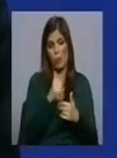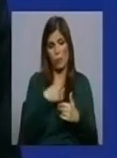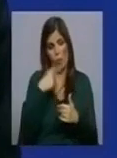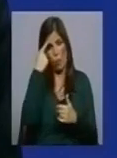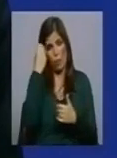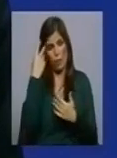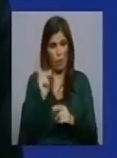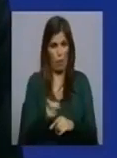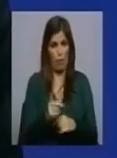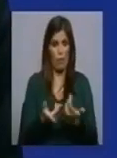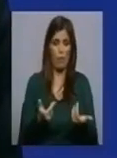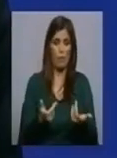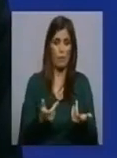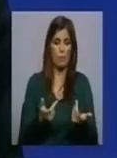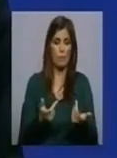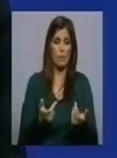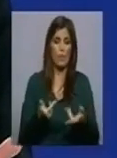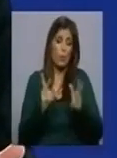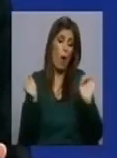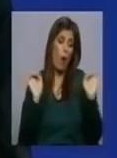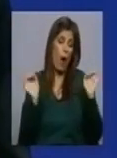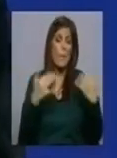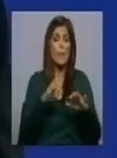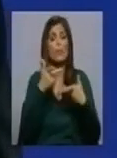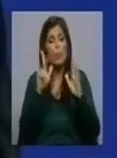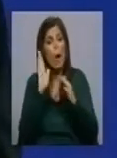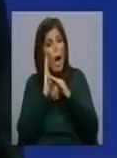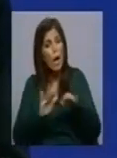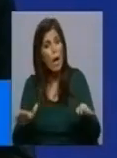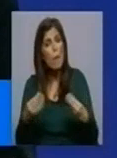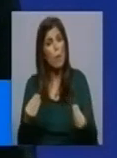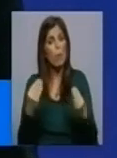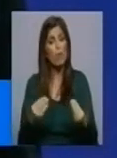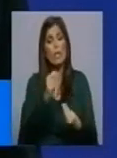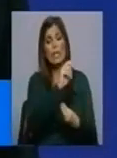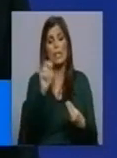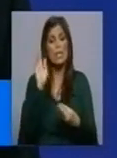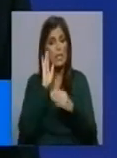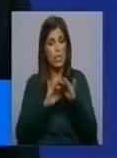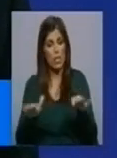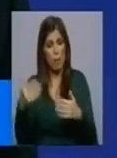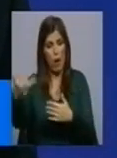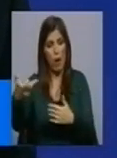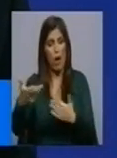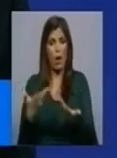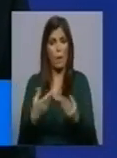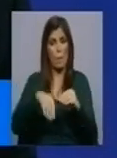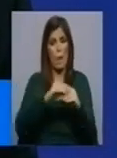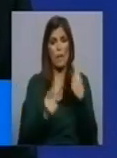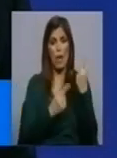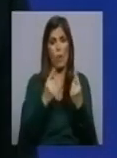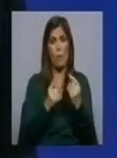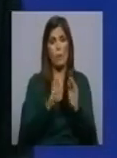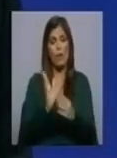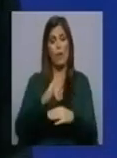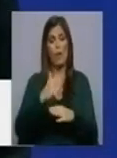Não houve essa disponibilidade, mas disponibilizaram as camas que foram muito útimas, as 300 camas que lá temos. Agora temos mais algumas, temos algumas articuladas